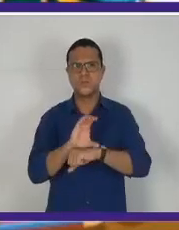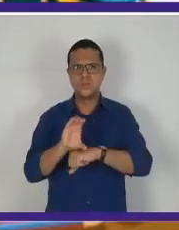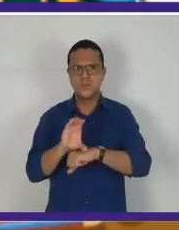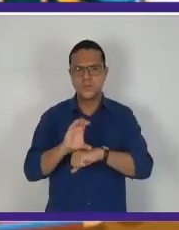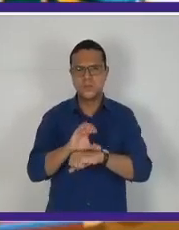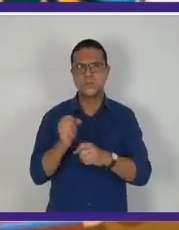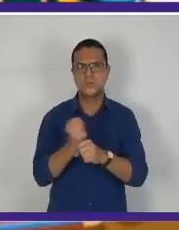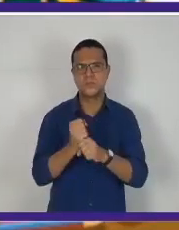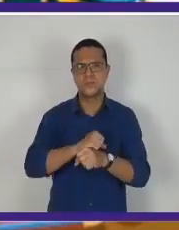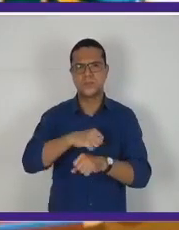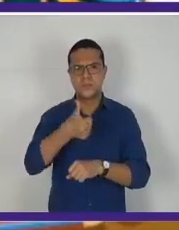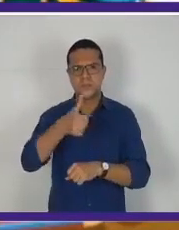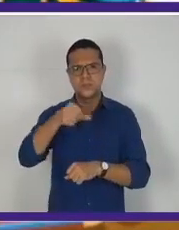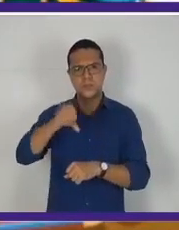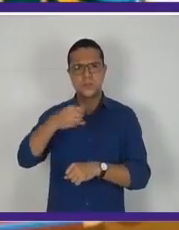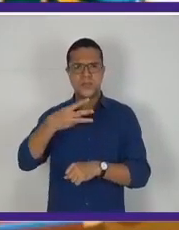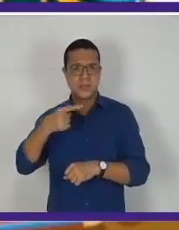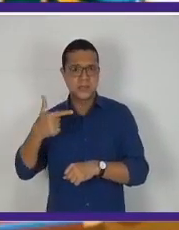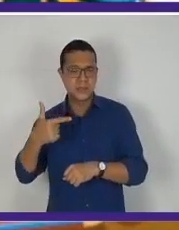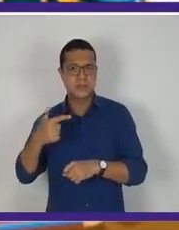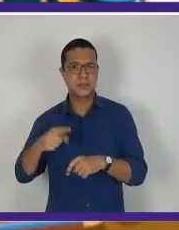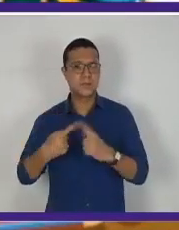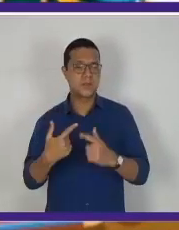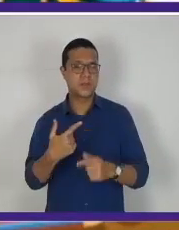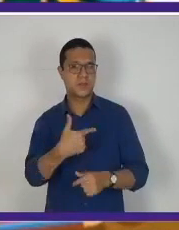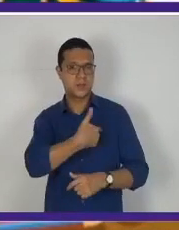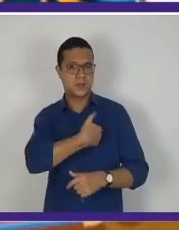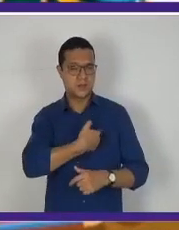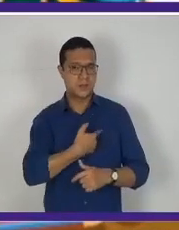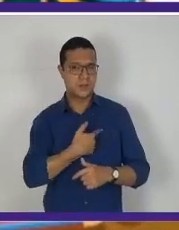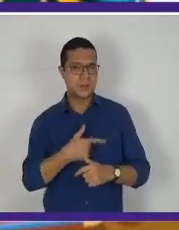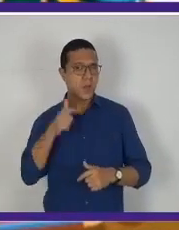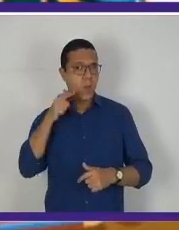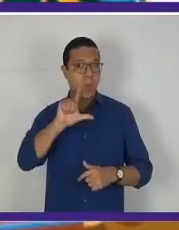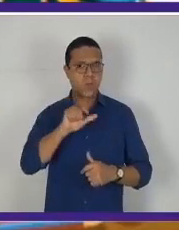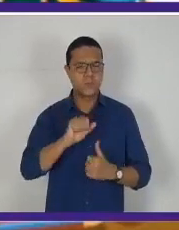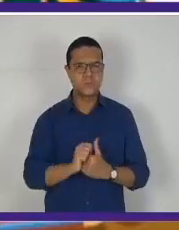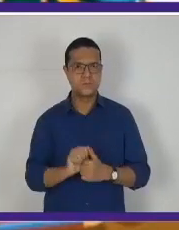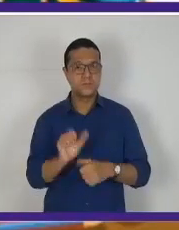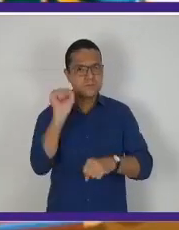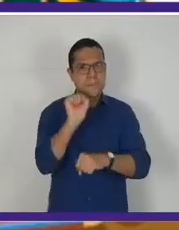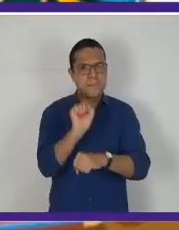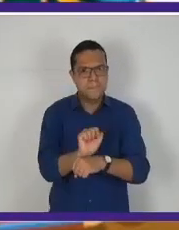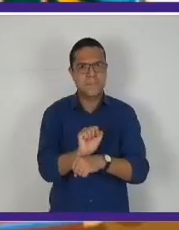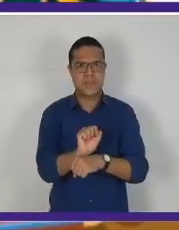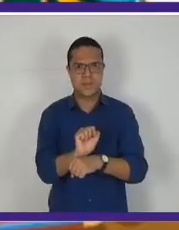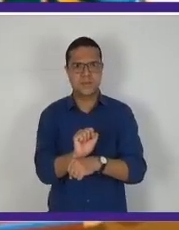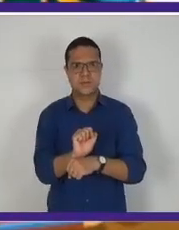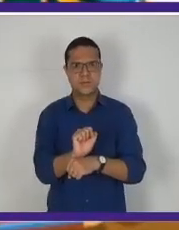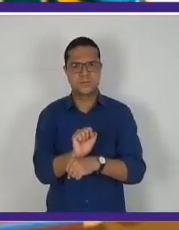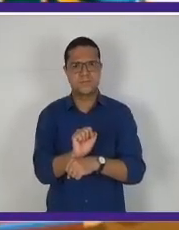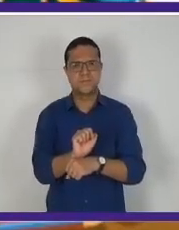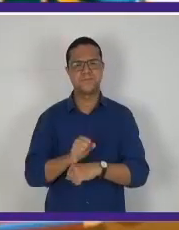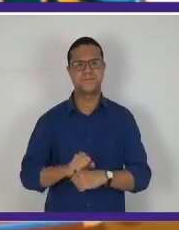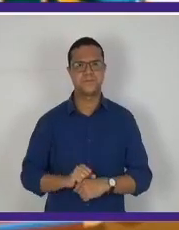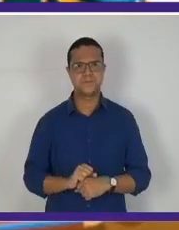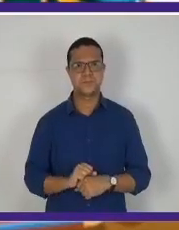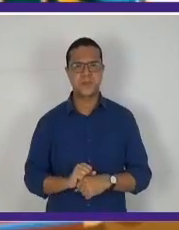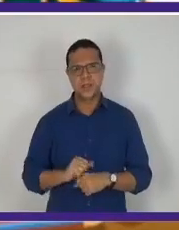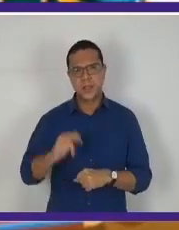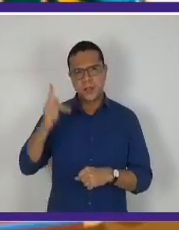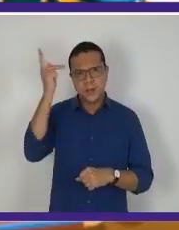1932. Embora Vargas consiga abafar de uma forma bastante repressiva esse movimento,